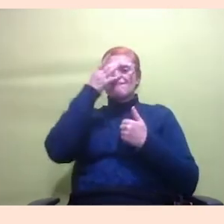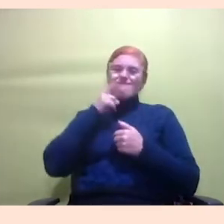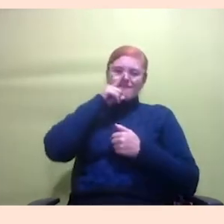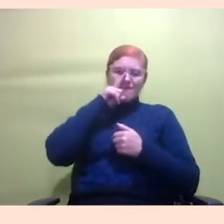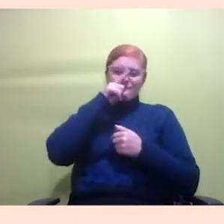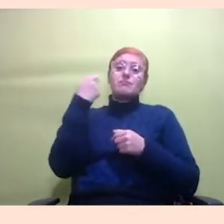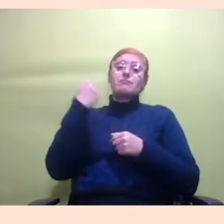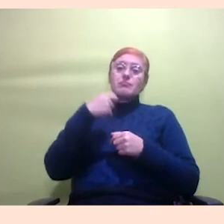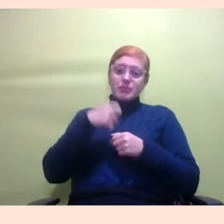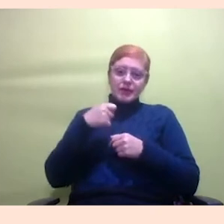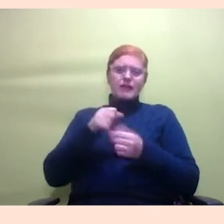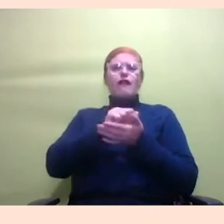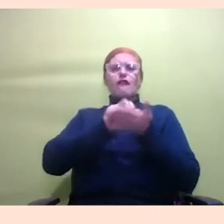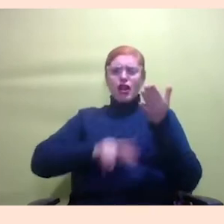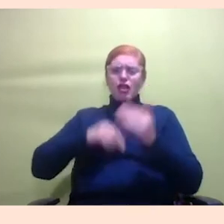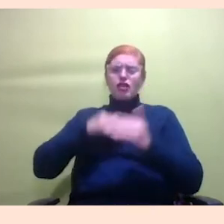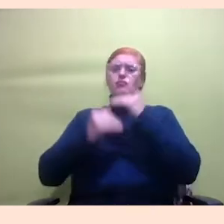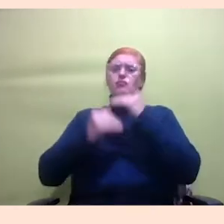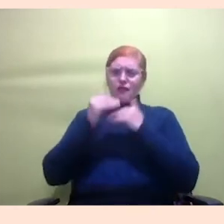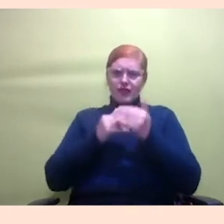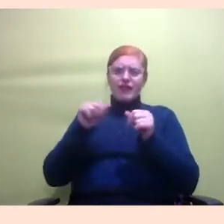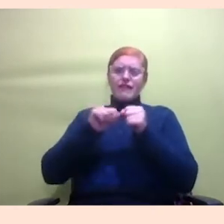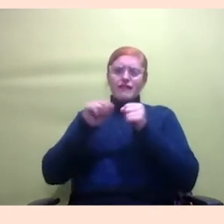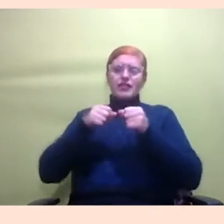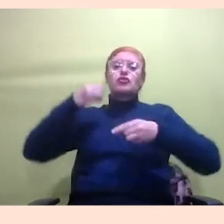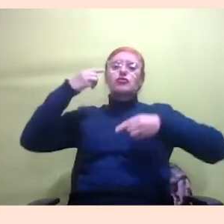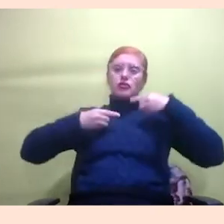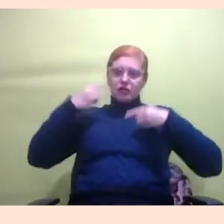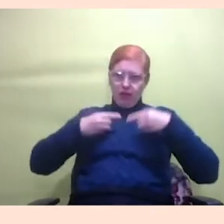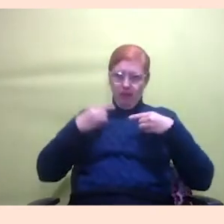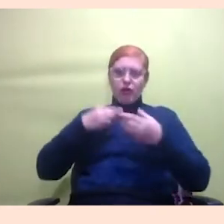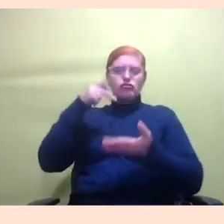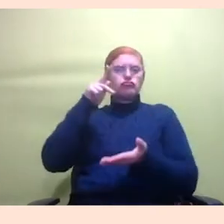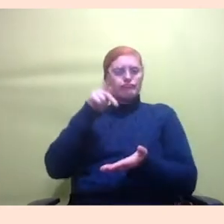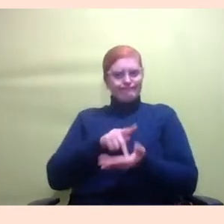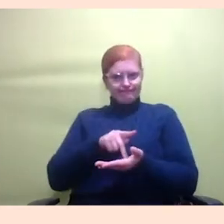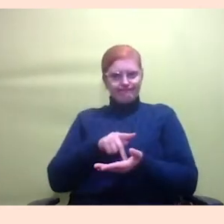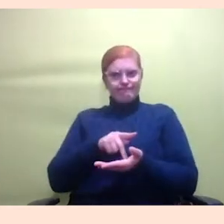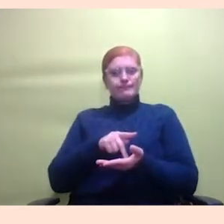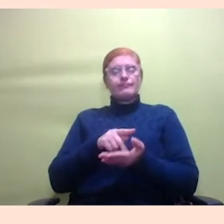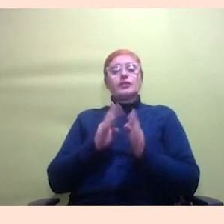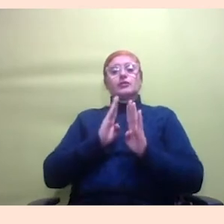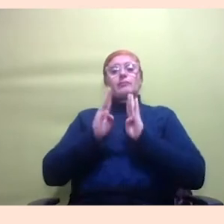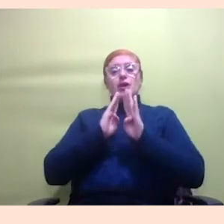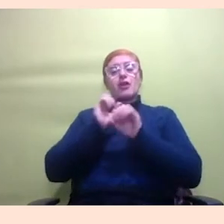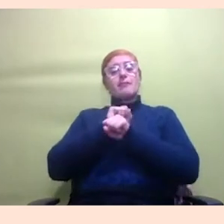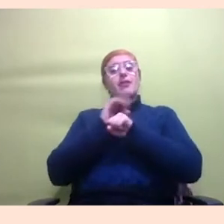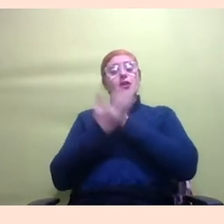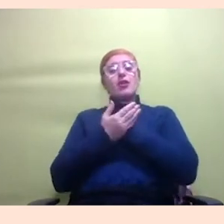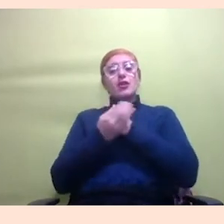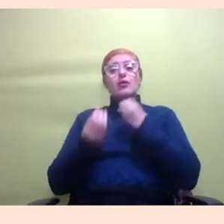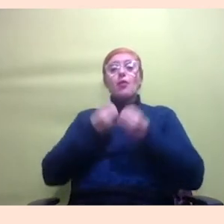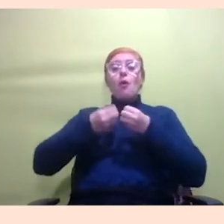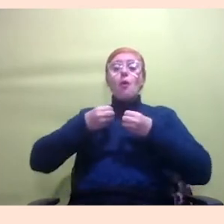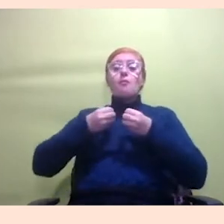processo para poder, enfim, fazer o debate e aí esse período de pandemia como é que a gente dialoga enquanto